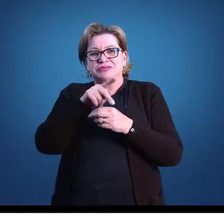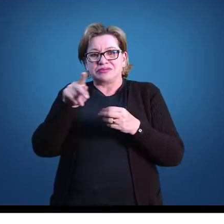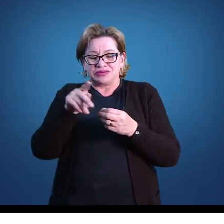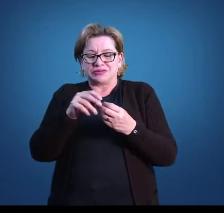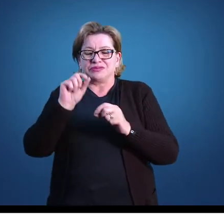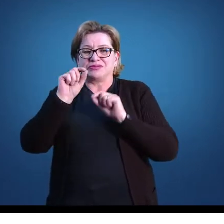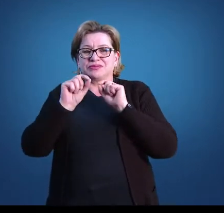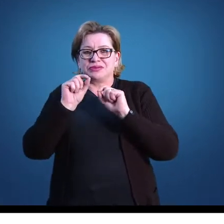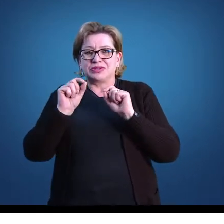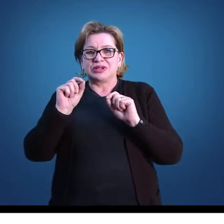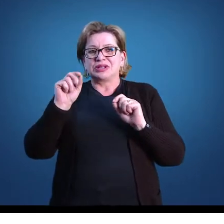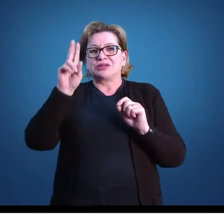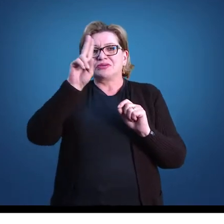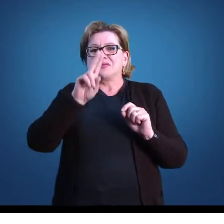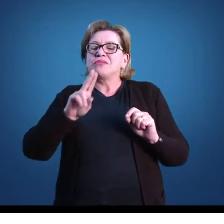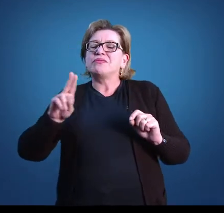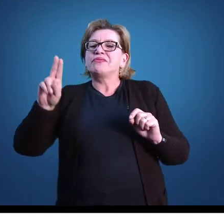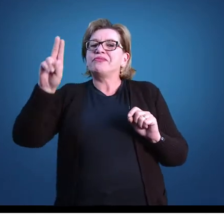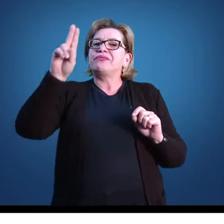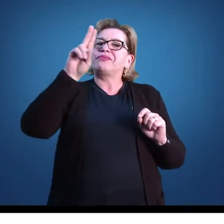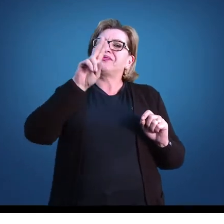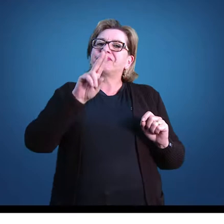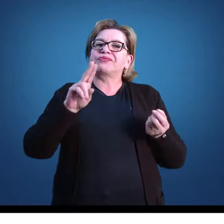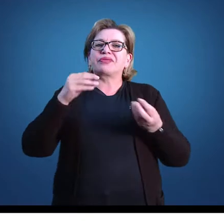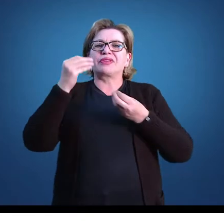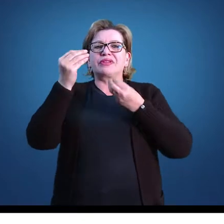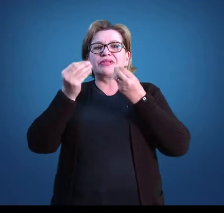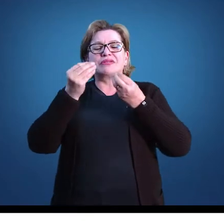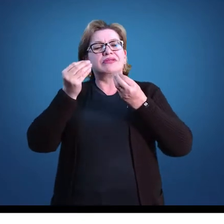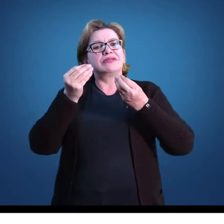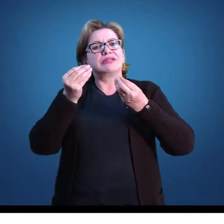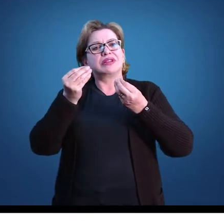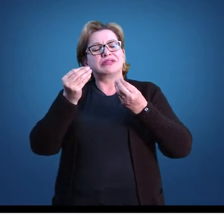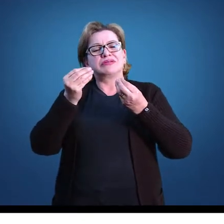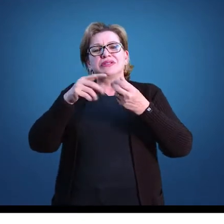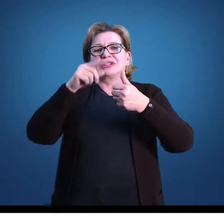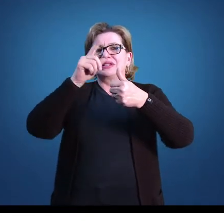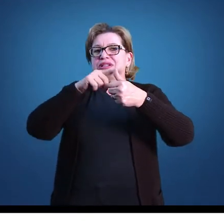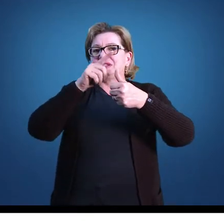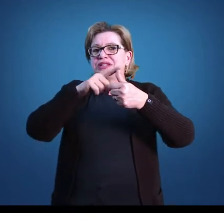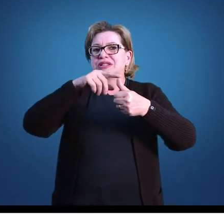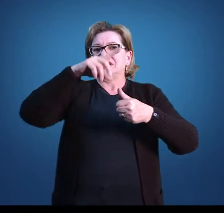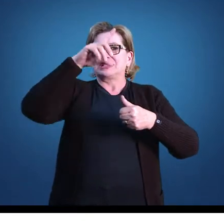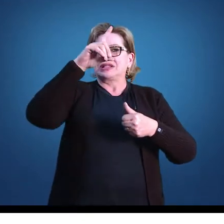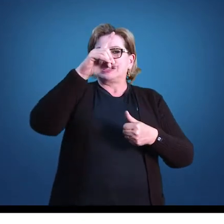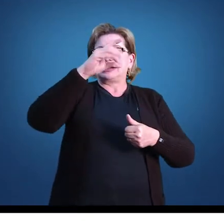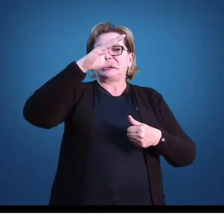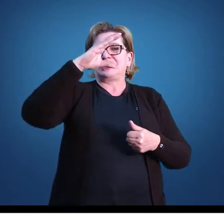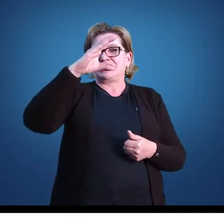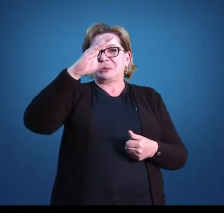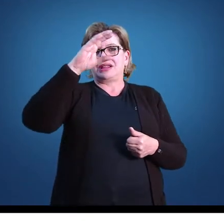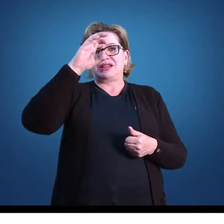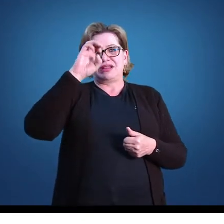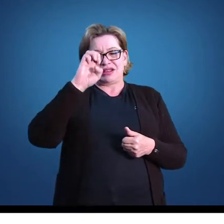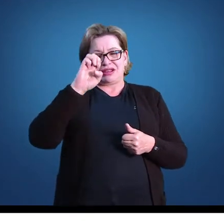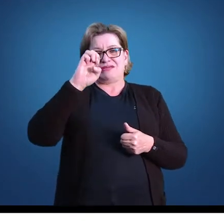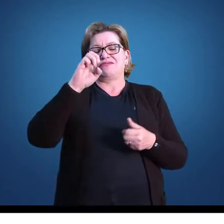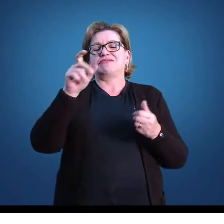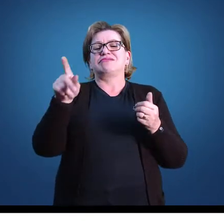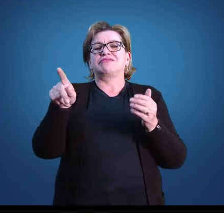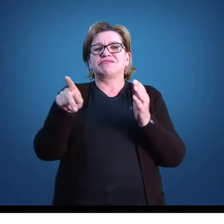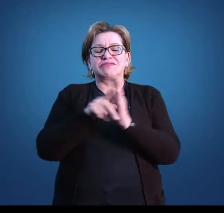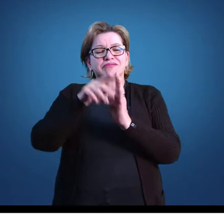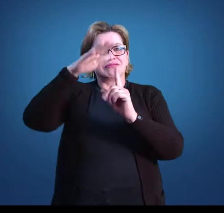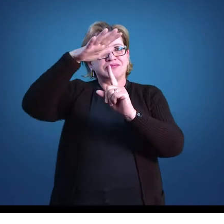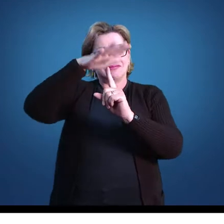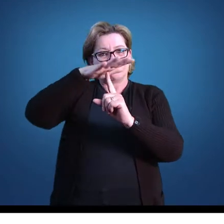utilizados quando o professor elabora o seu planejamento de ensino. No estado do Paraná, nós temos as diretrizes curriculares da educação básica